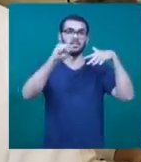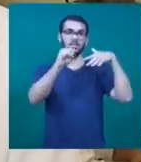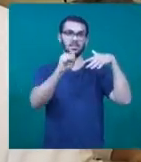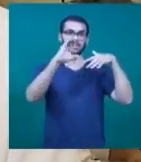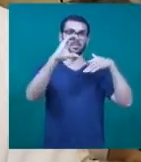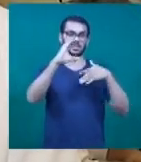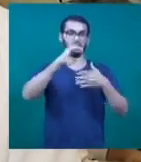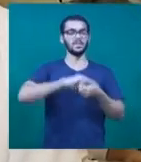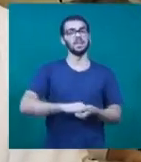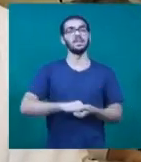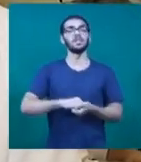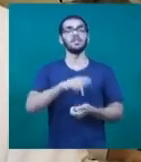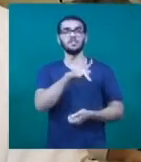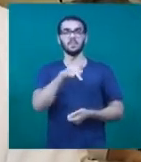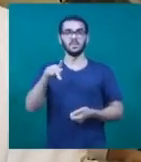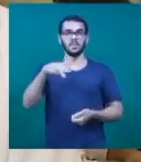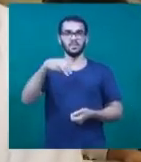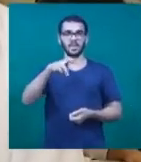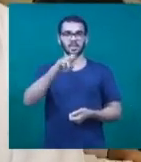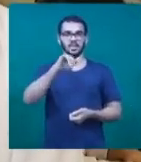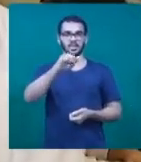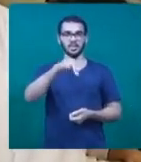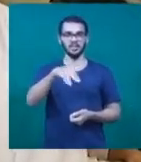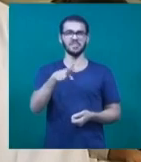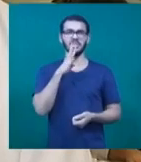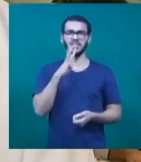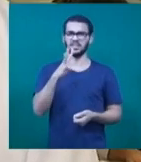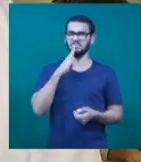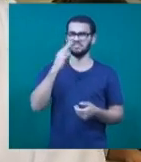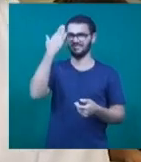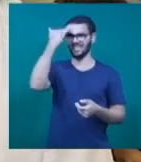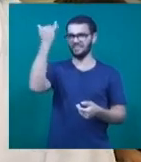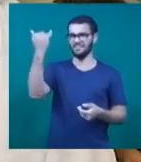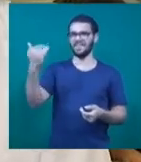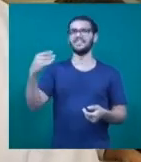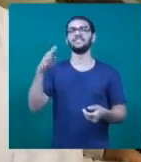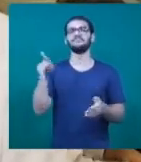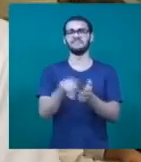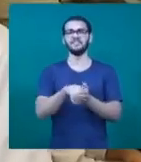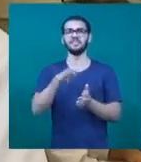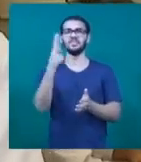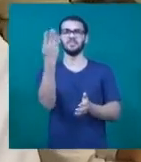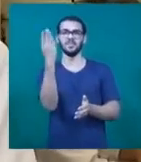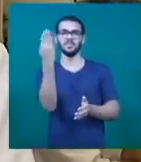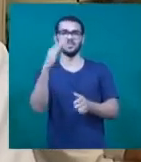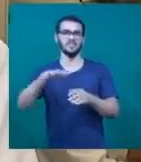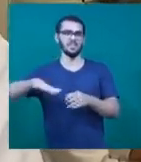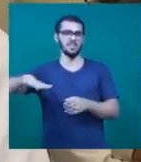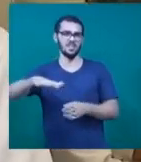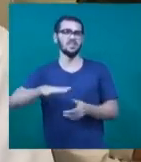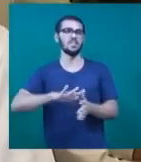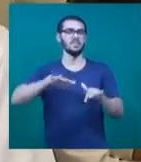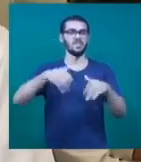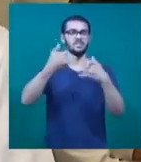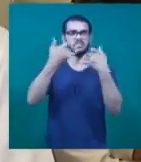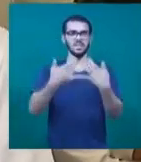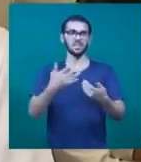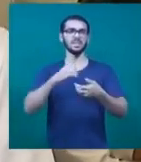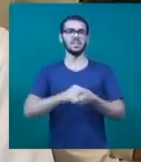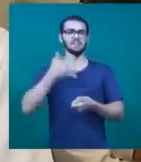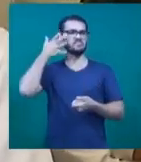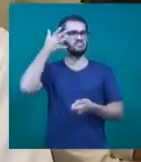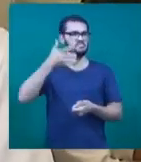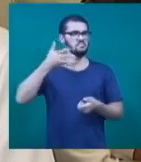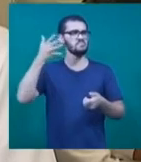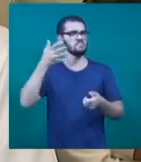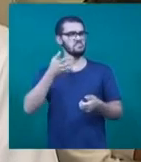do professor Mariano Amabis, que muitos conhecem porque é o autor de livro de biologia, vale a pena ouvir o que ele fala. As palestras dele são